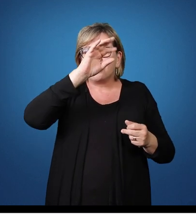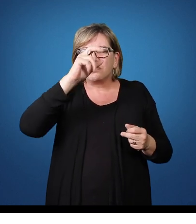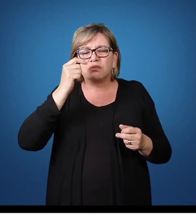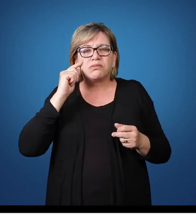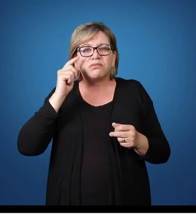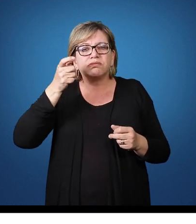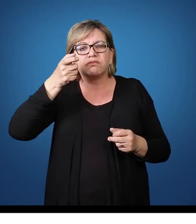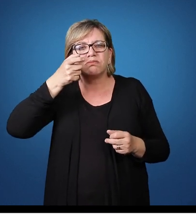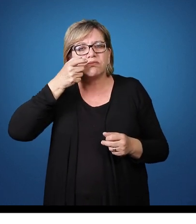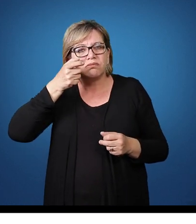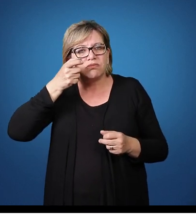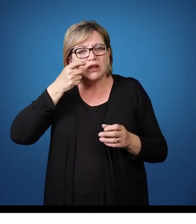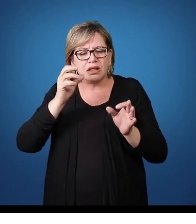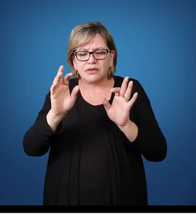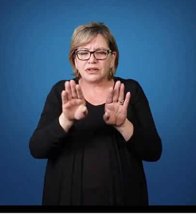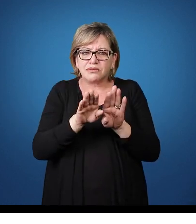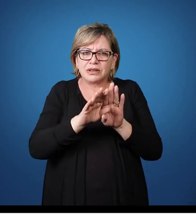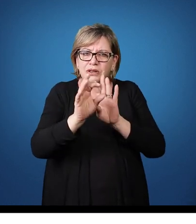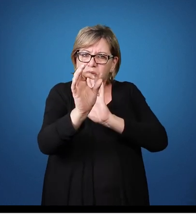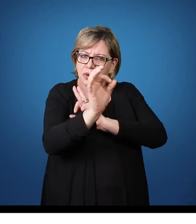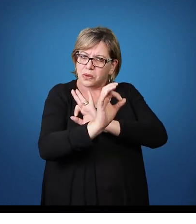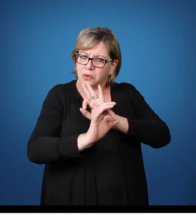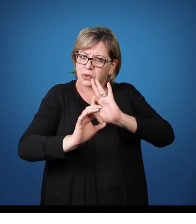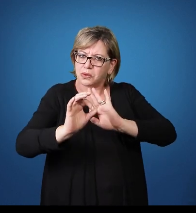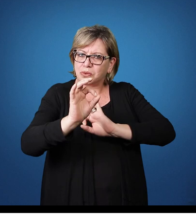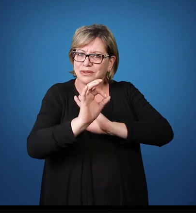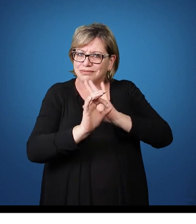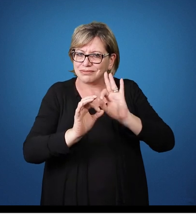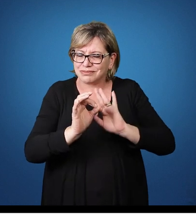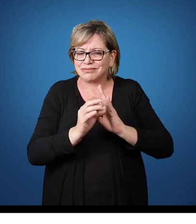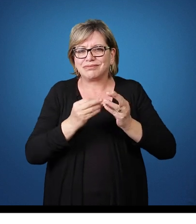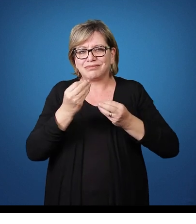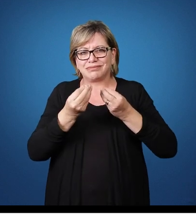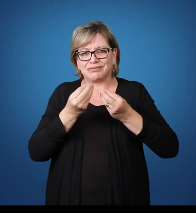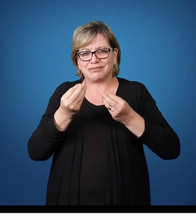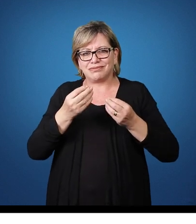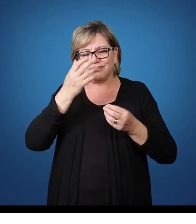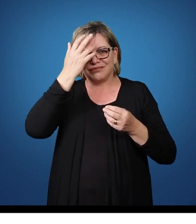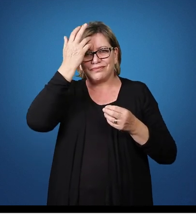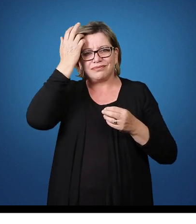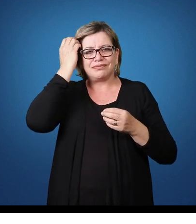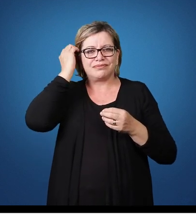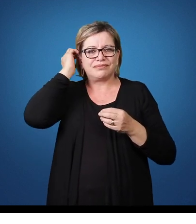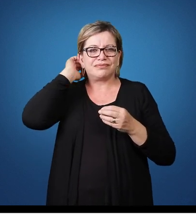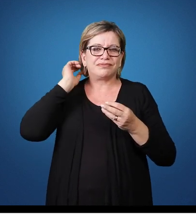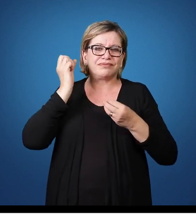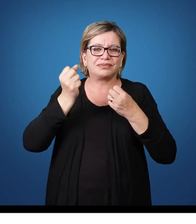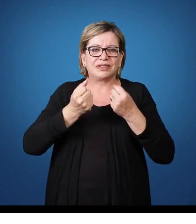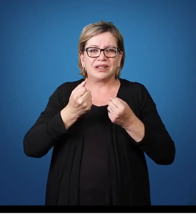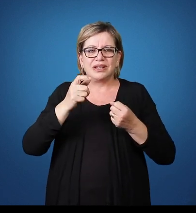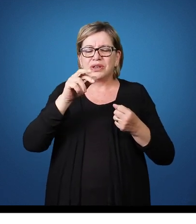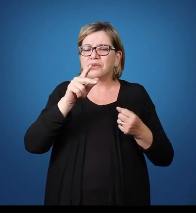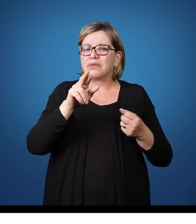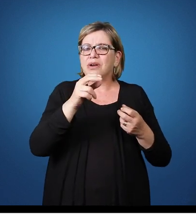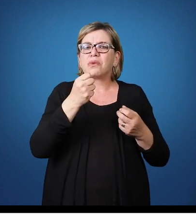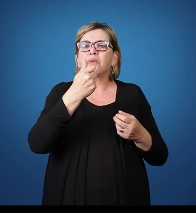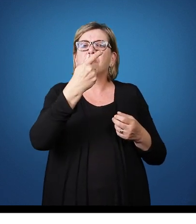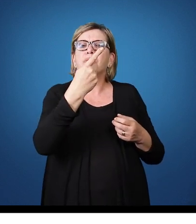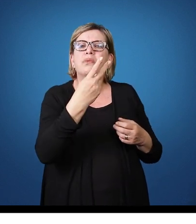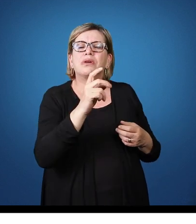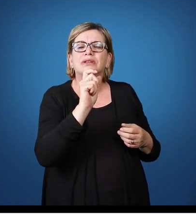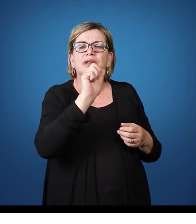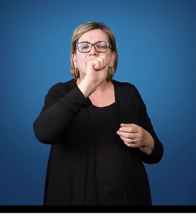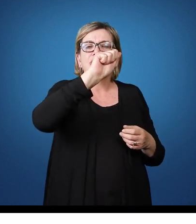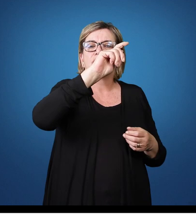Observasse E organizasse E não tivesse Apenas a quantidade Exata De letras Do seu nome Então